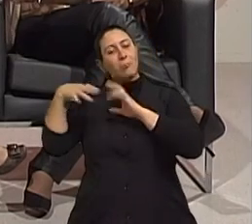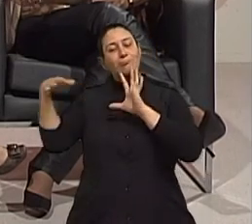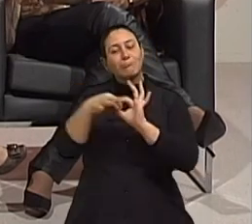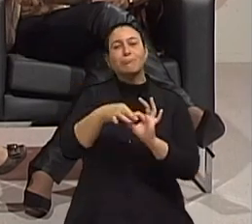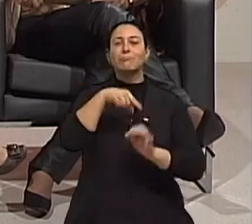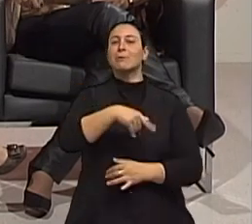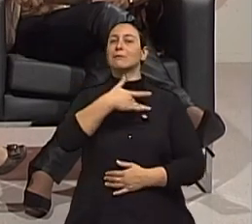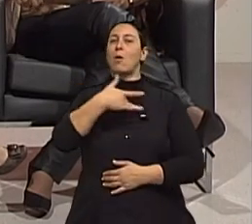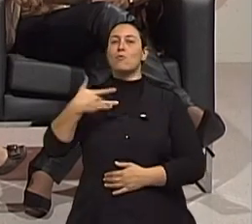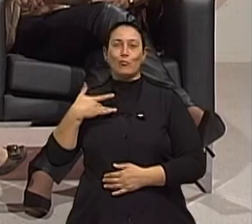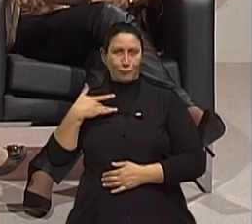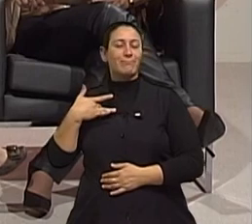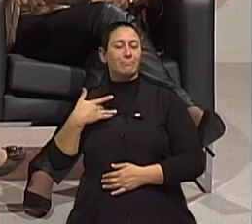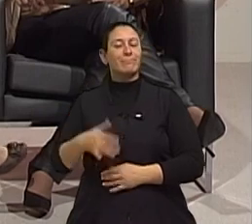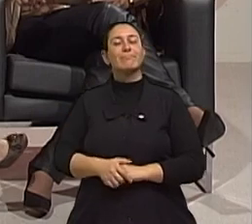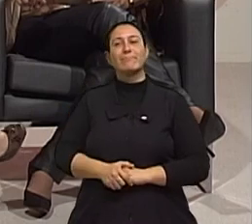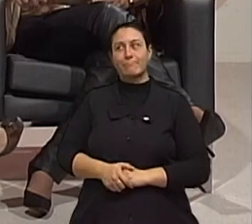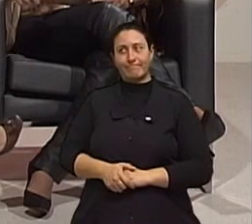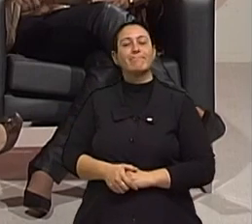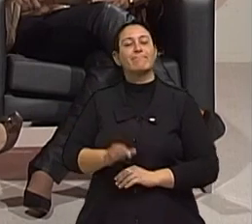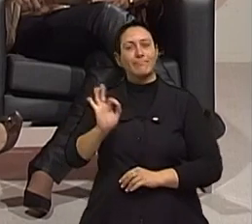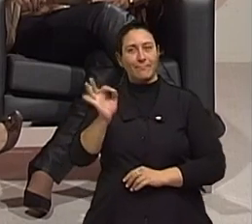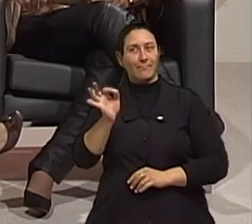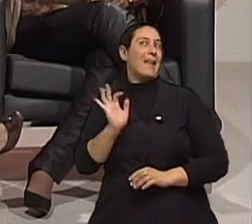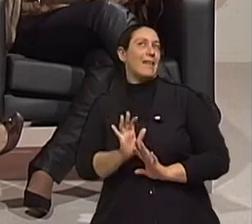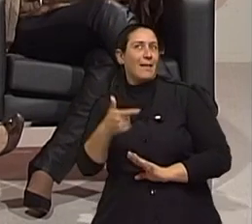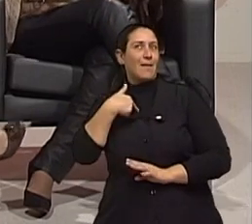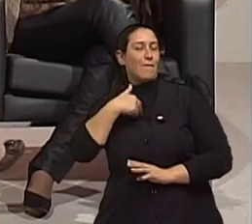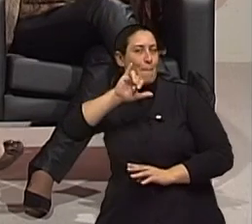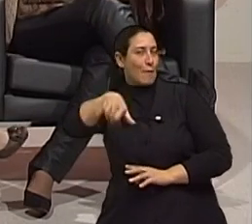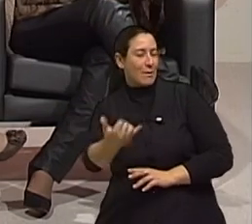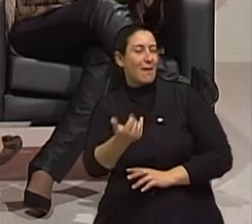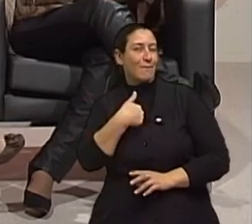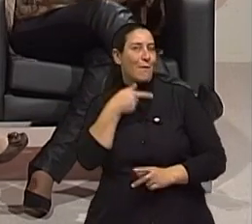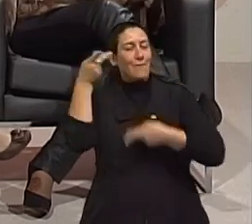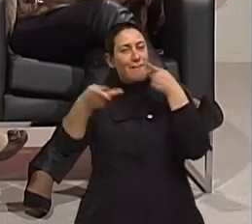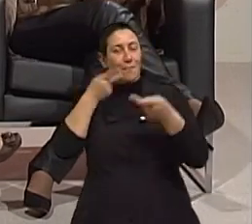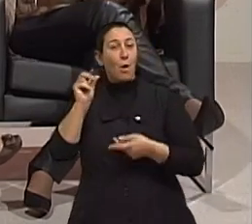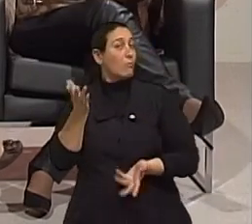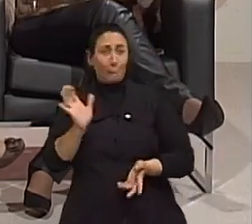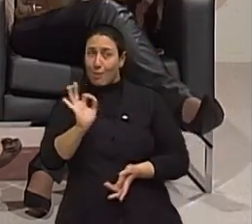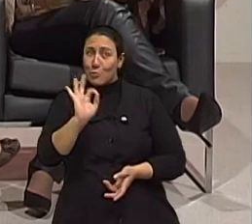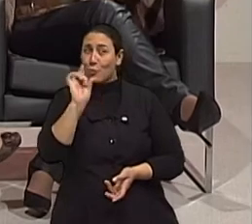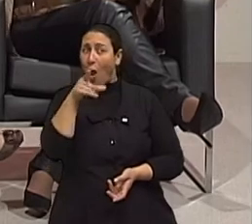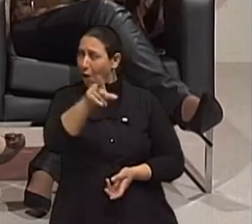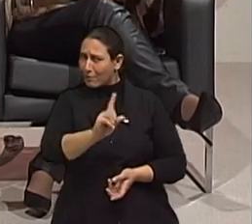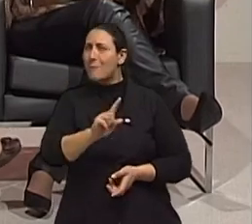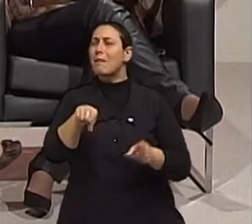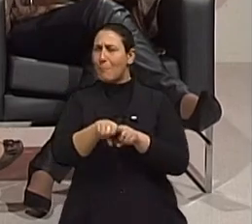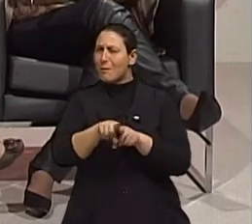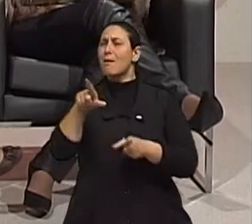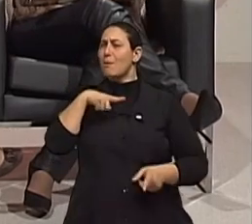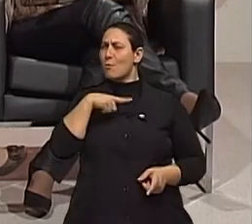atuante aí, né? Olha, eu vou puxar a barasa para o meu assado. Perfeito. Aliás, não é só para o seu assado. Nós